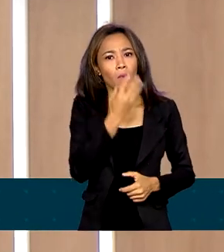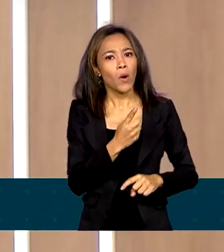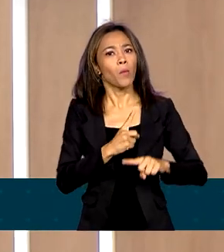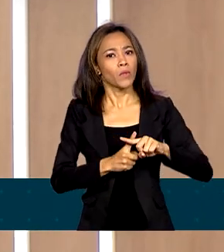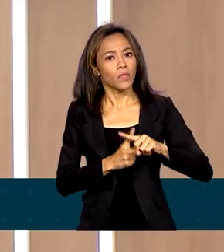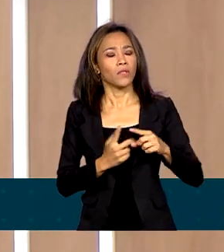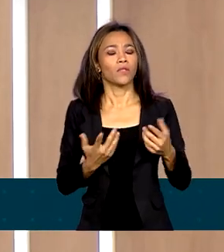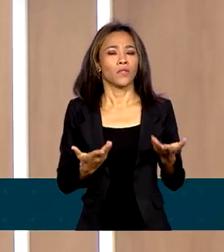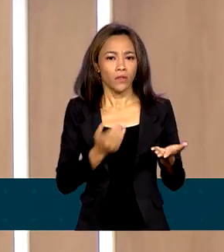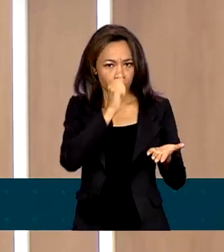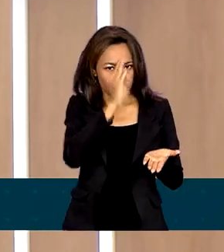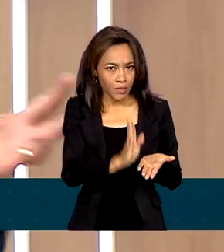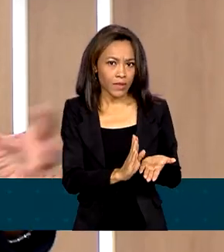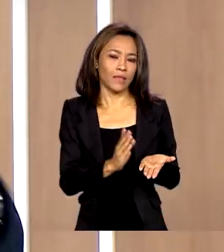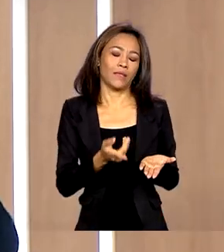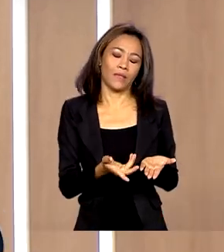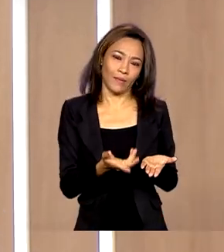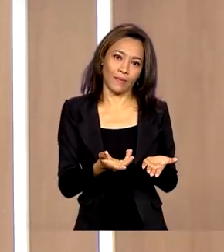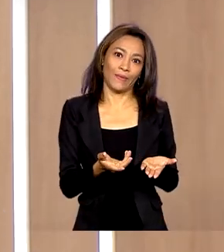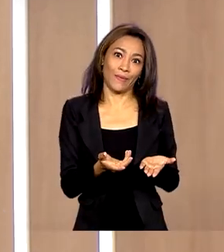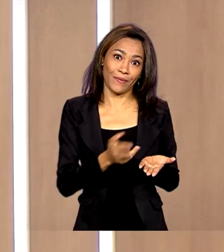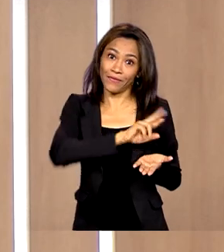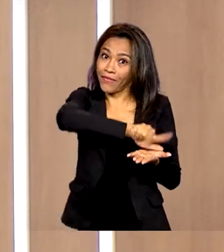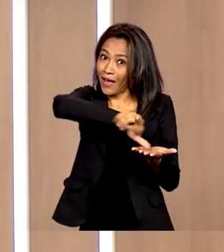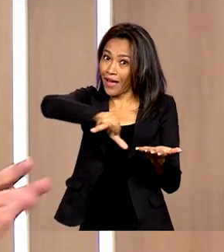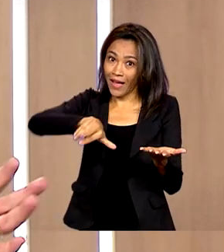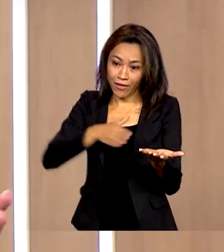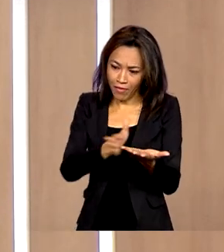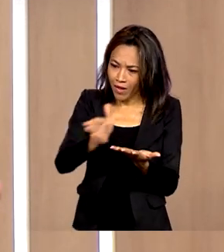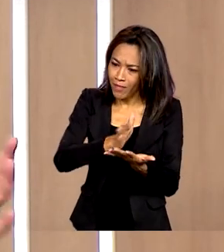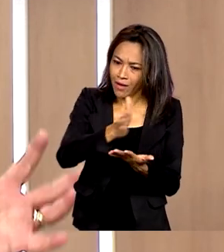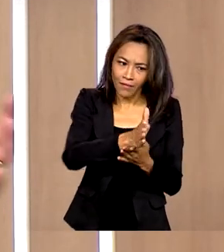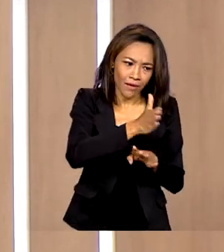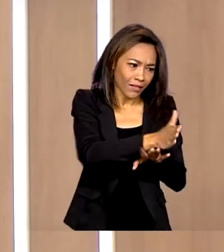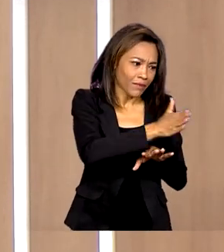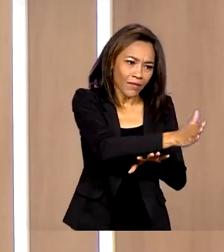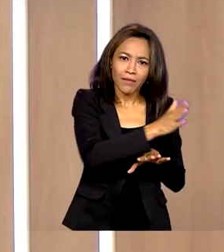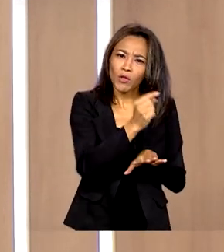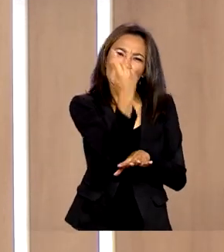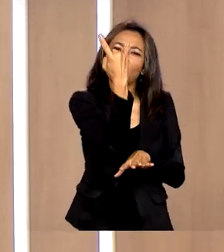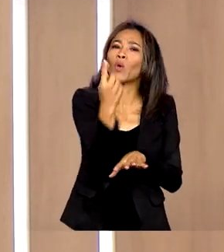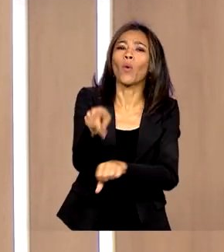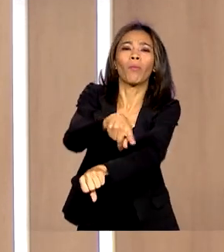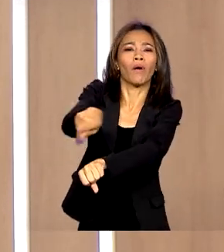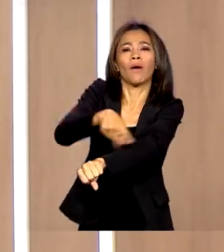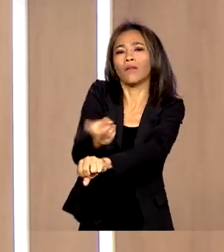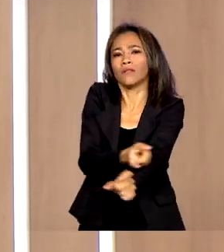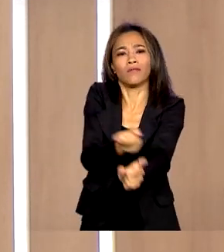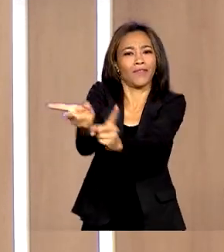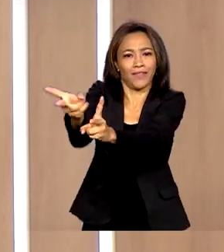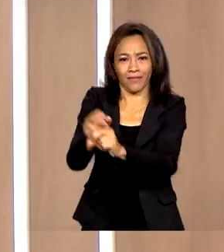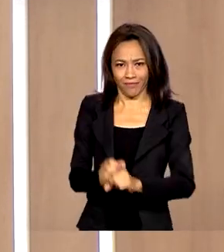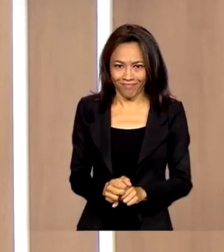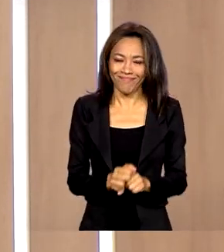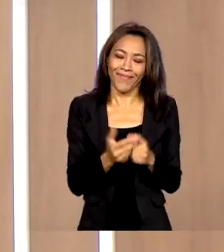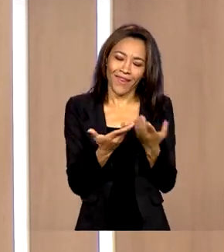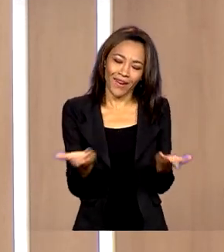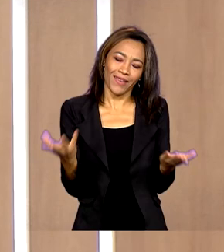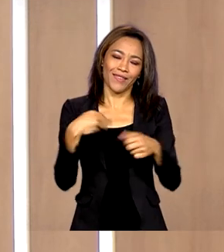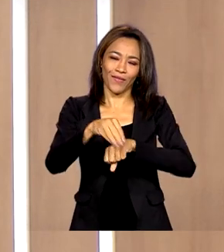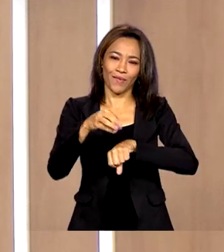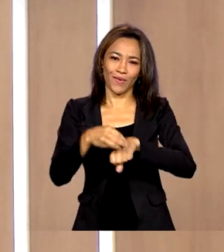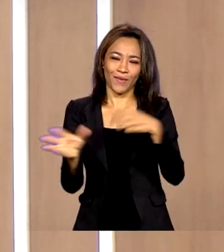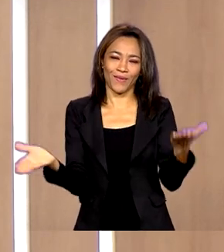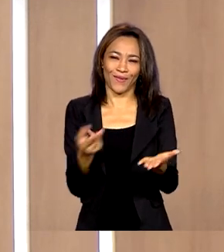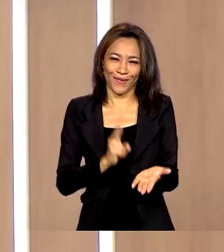como é caso do Brasil, exportações, vamos dizer assim, variadas, com destinos variados. Nós não dependemos apenas de um destino. Essa é informação que nós tínhamos para